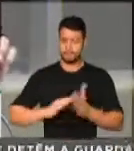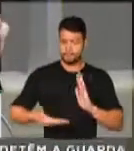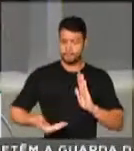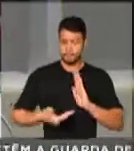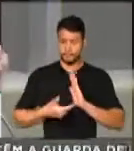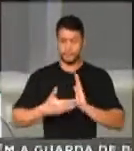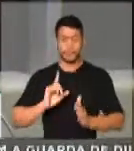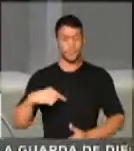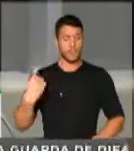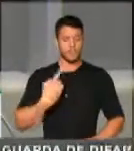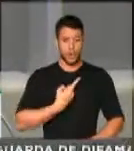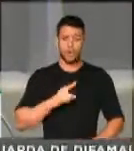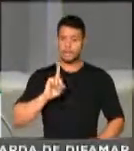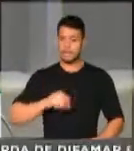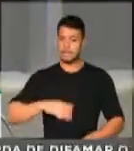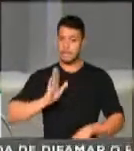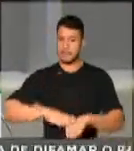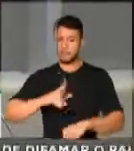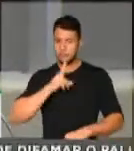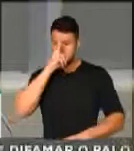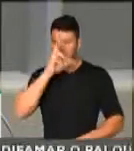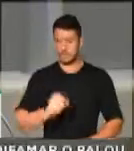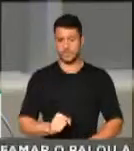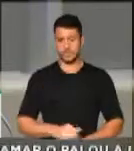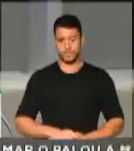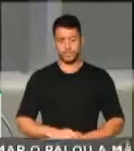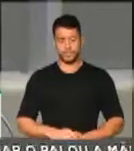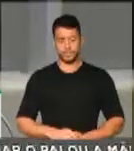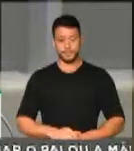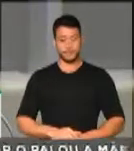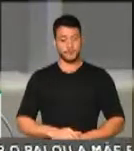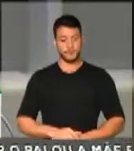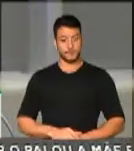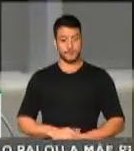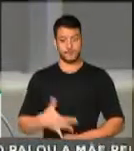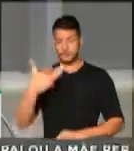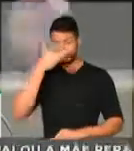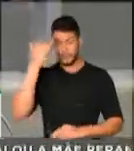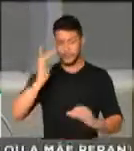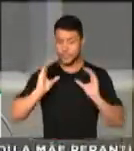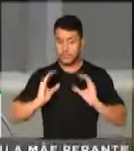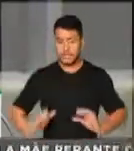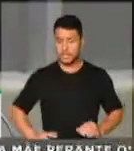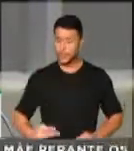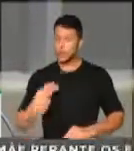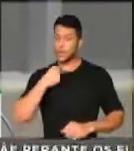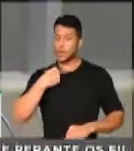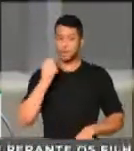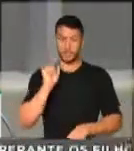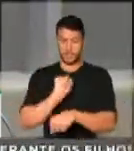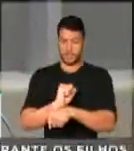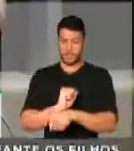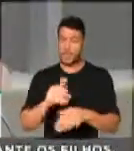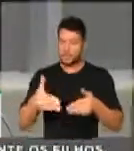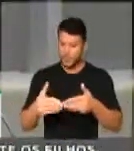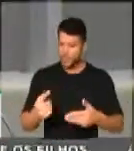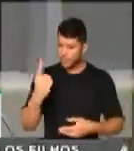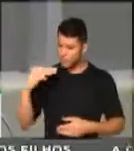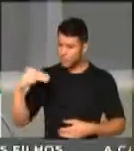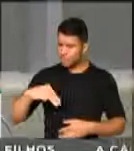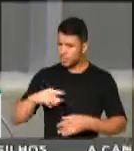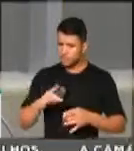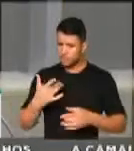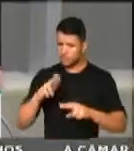que ser, somos e seremos maiores do que isso. O cidadão não pode jogar a toalha. Peço mais um minuto para concluir, senhora presidente.